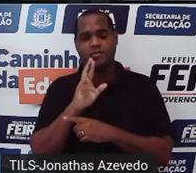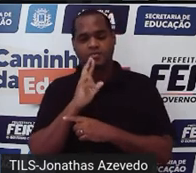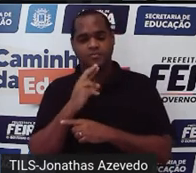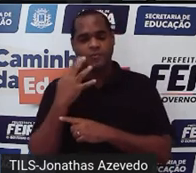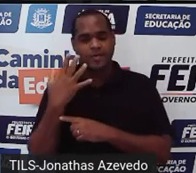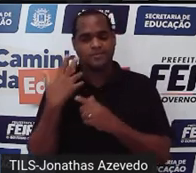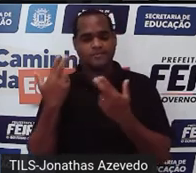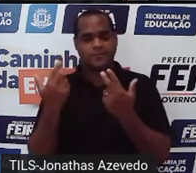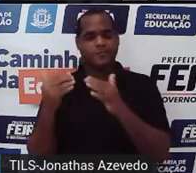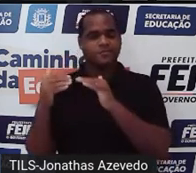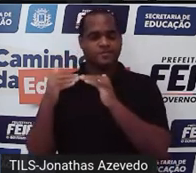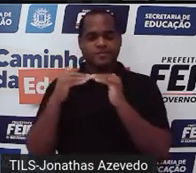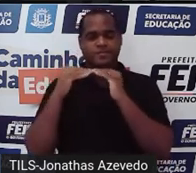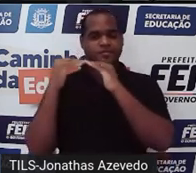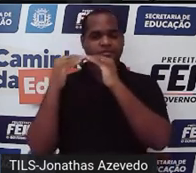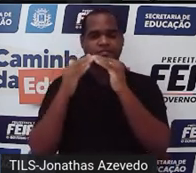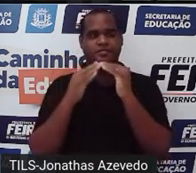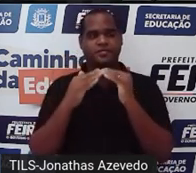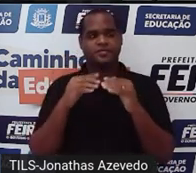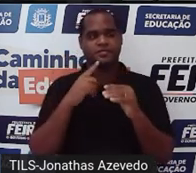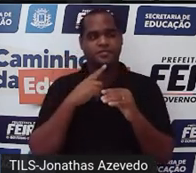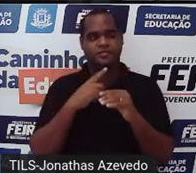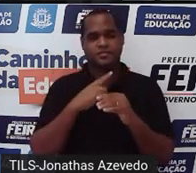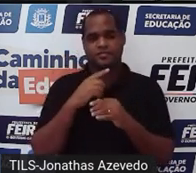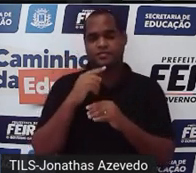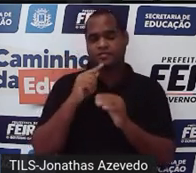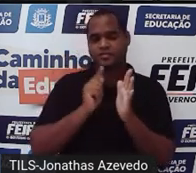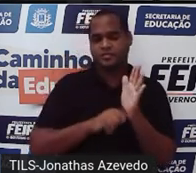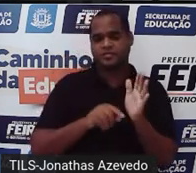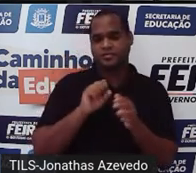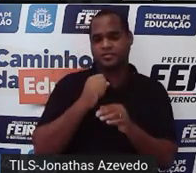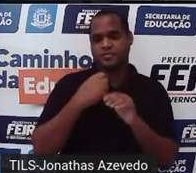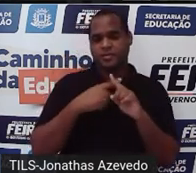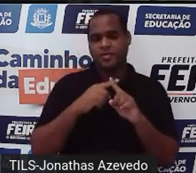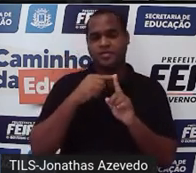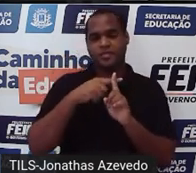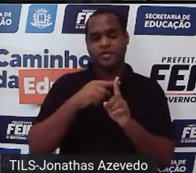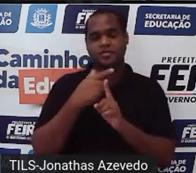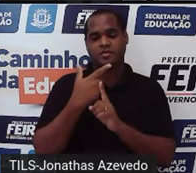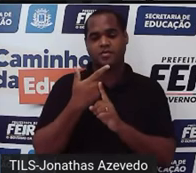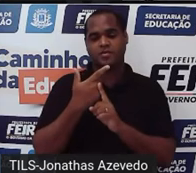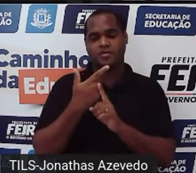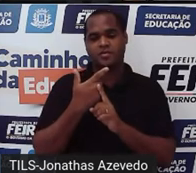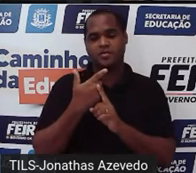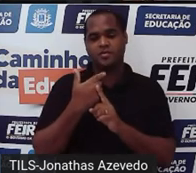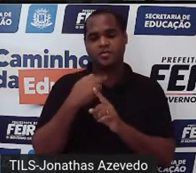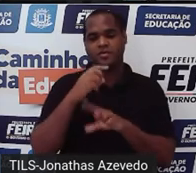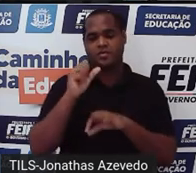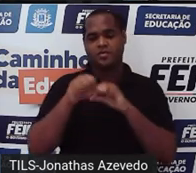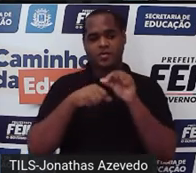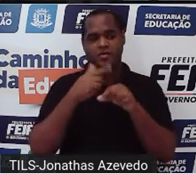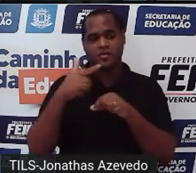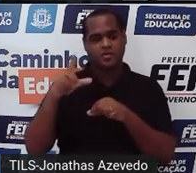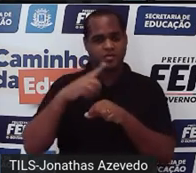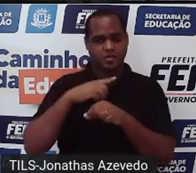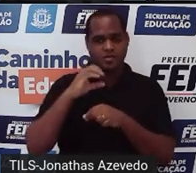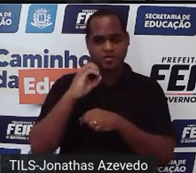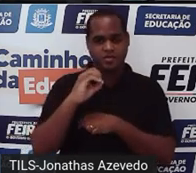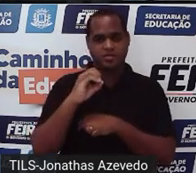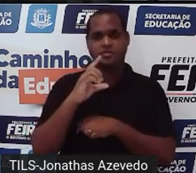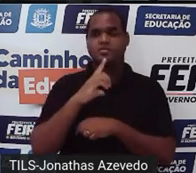equivalentes menos 8x mais 8x somando opostos zero